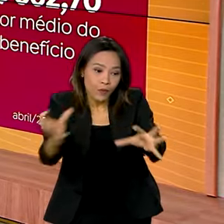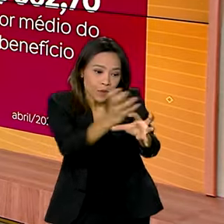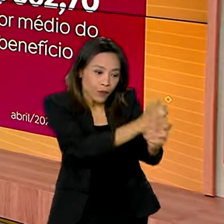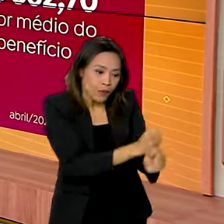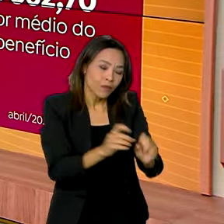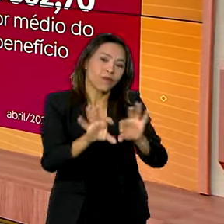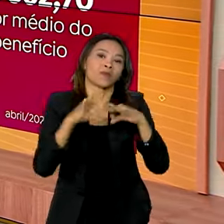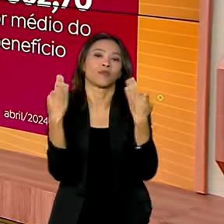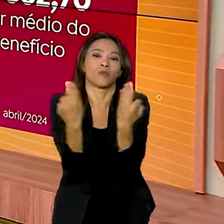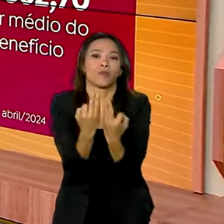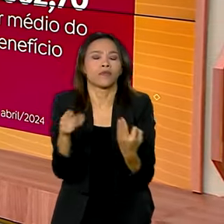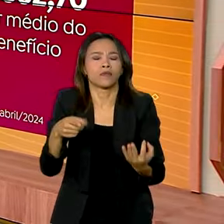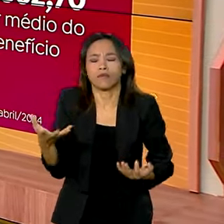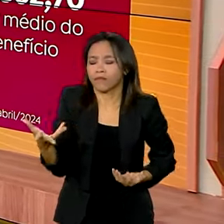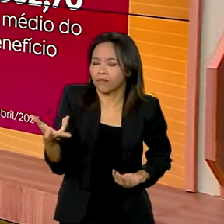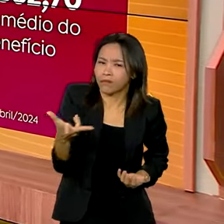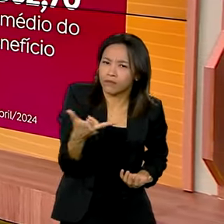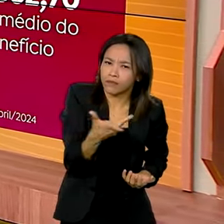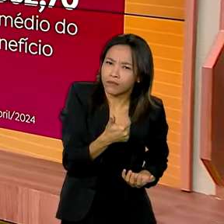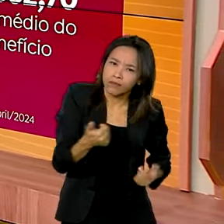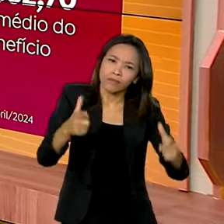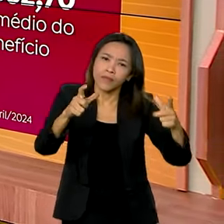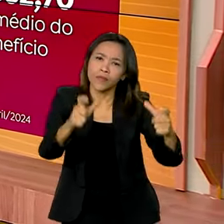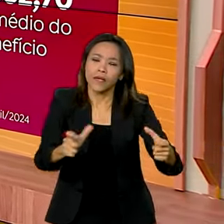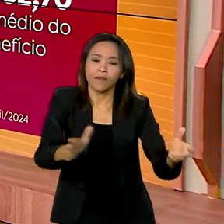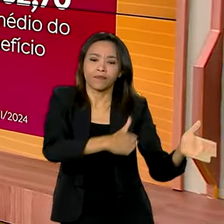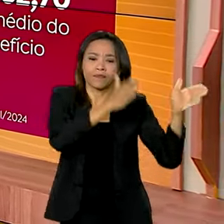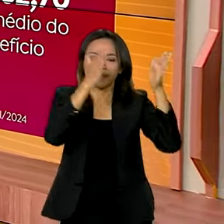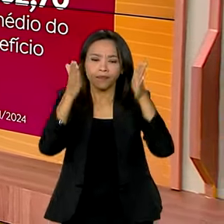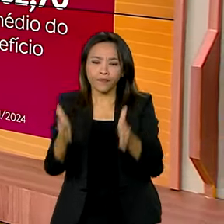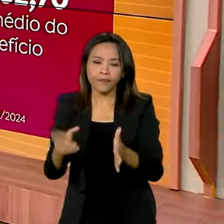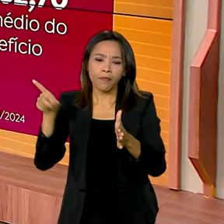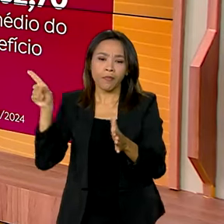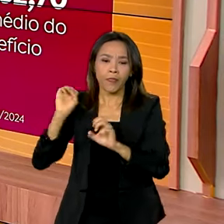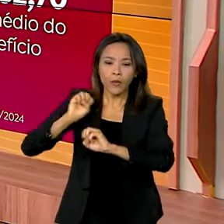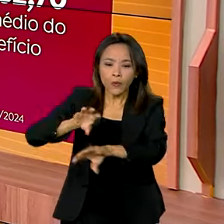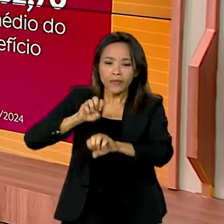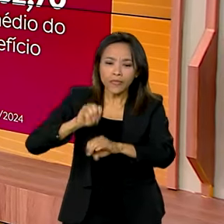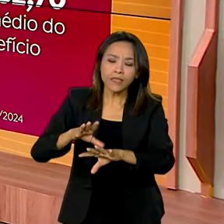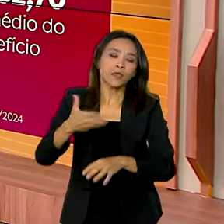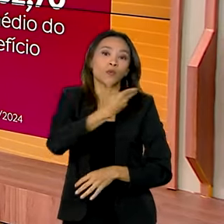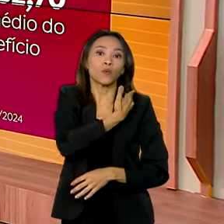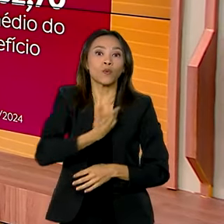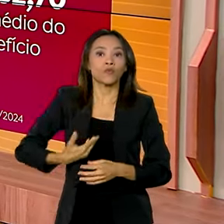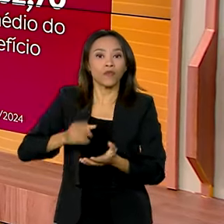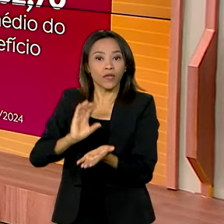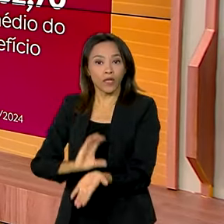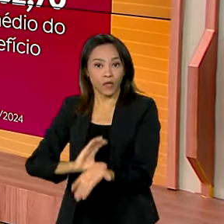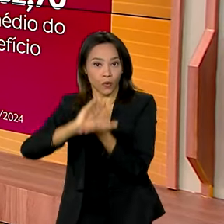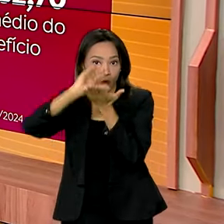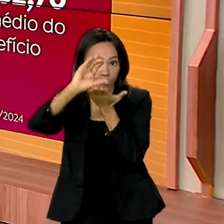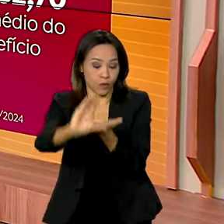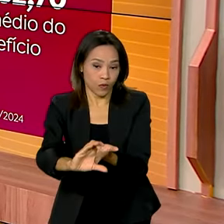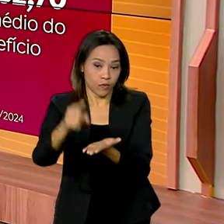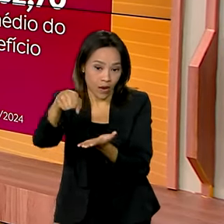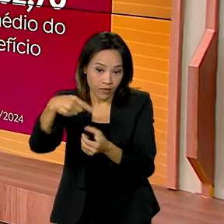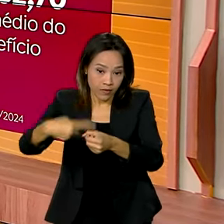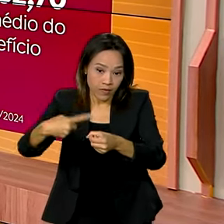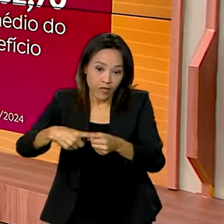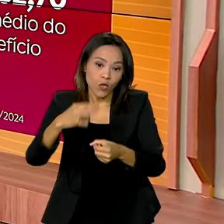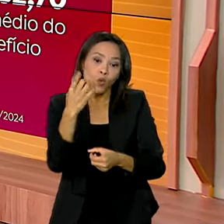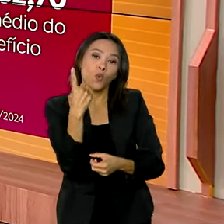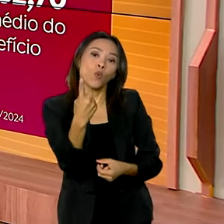isso é excelente para a produção local. E na educação, o governo repassou para São Gabriel, em 2023, R 1